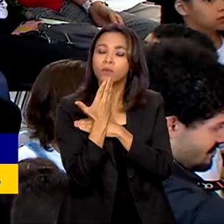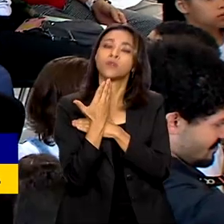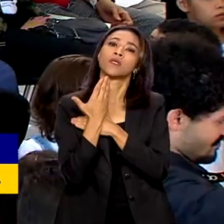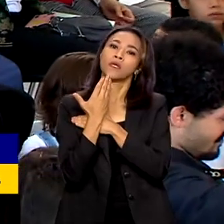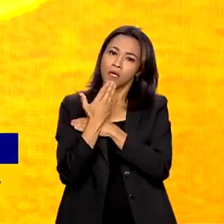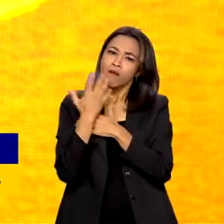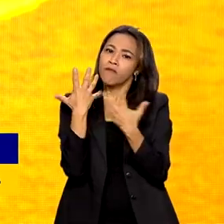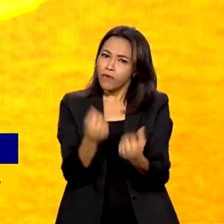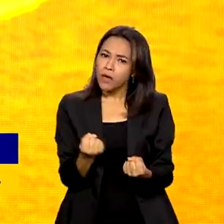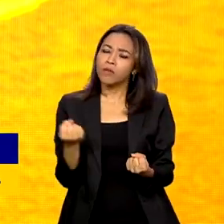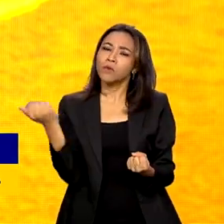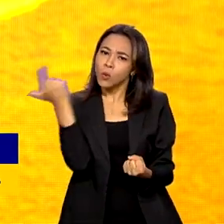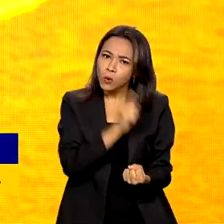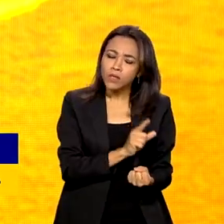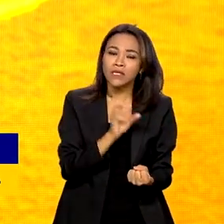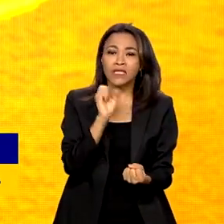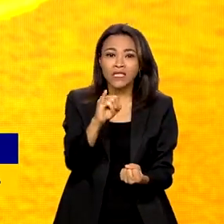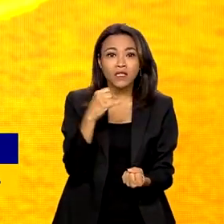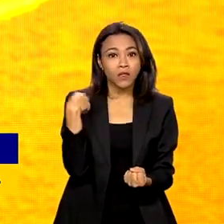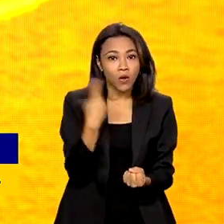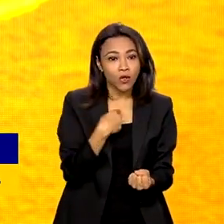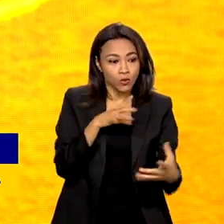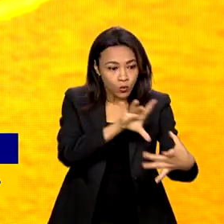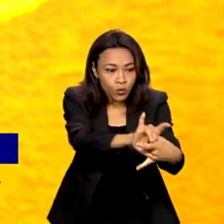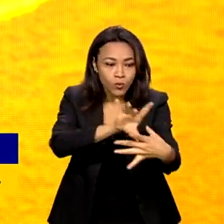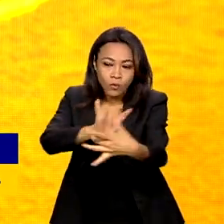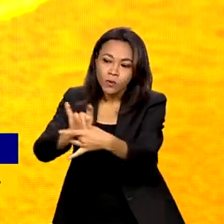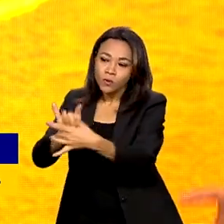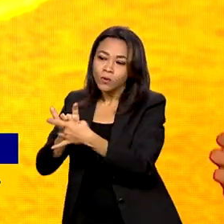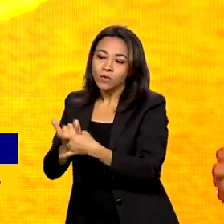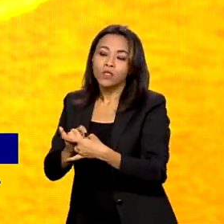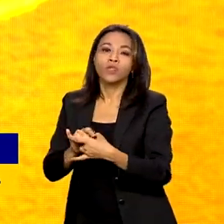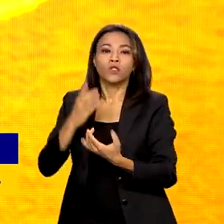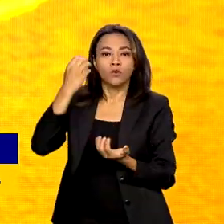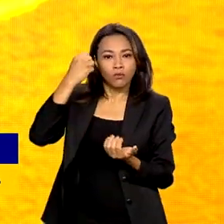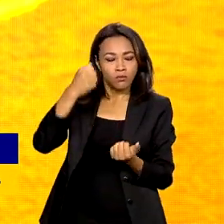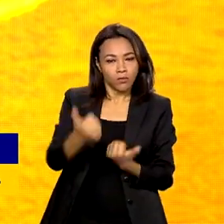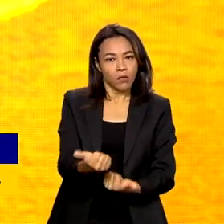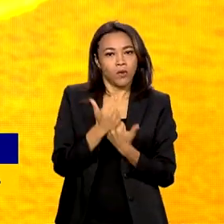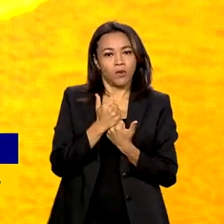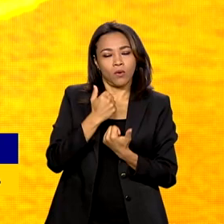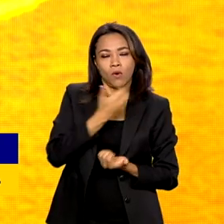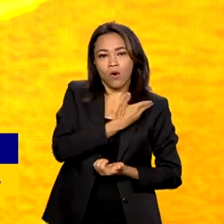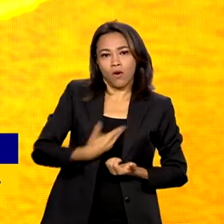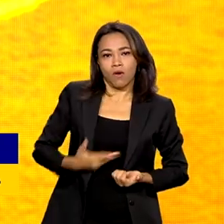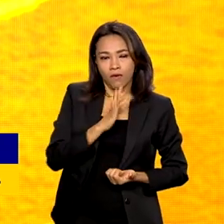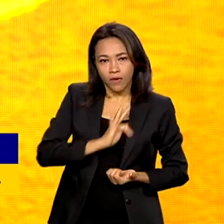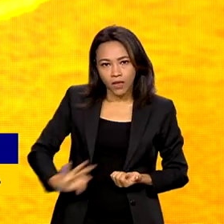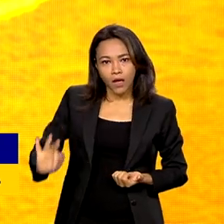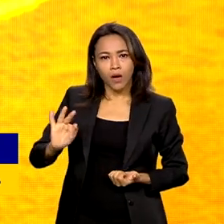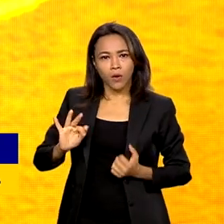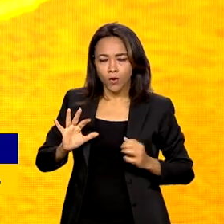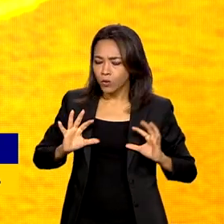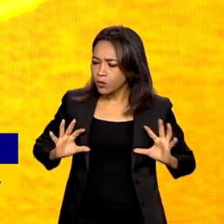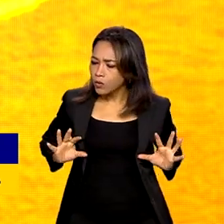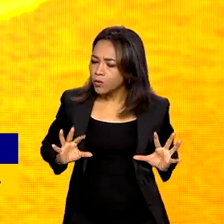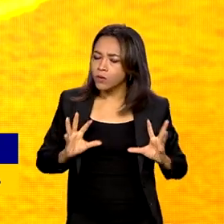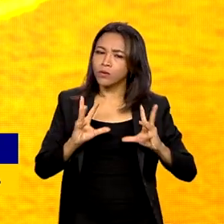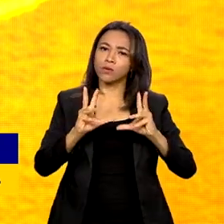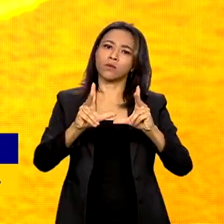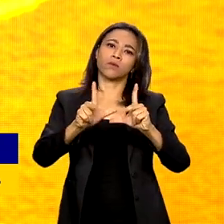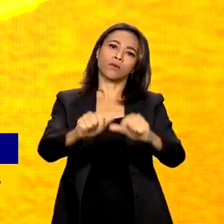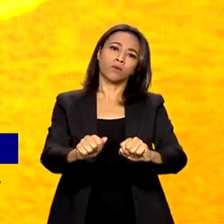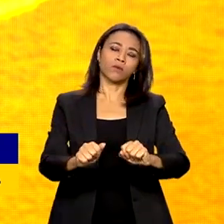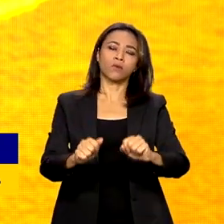feito se nos unirmos com um compromisso renovado do governo federal de compor esta aliança, colocando toda a sua capacidade